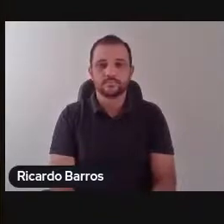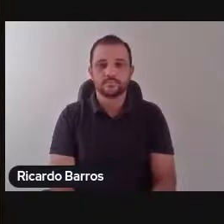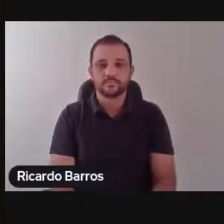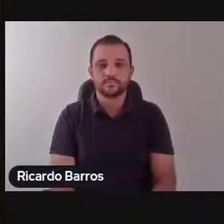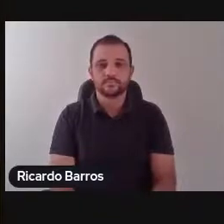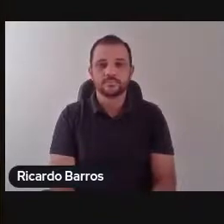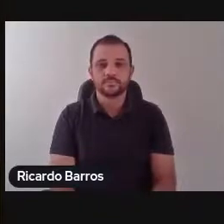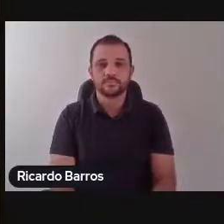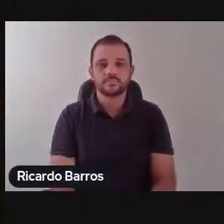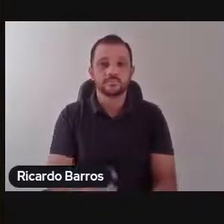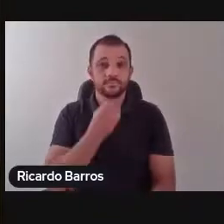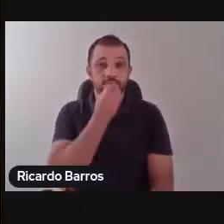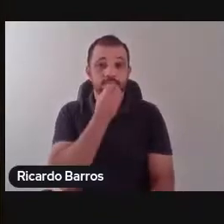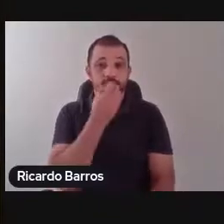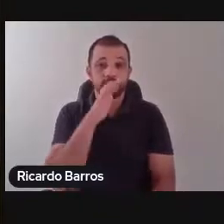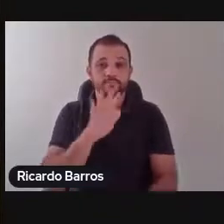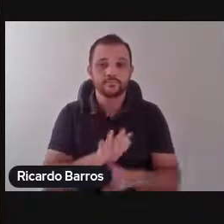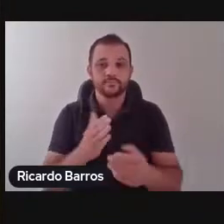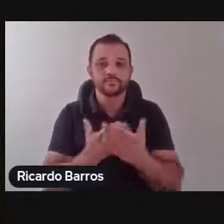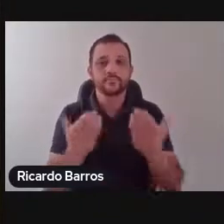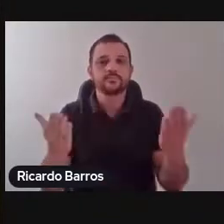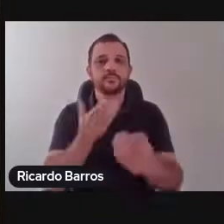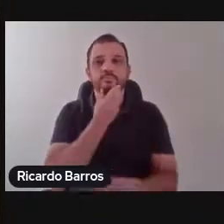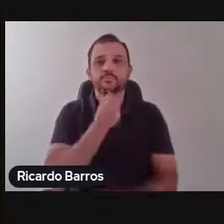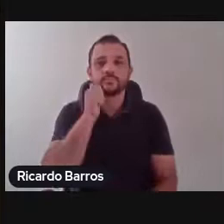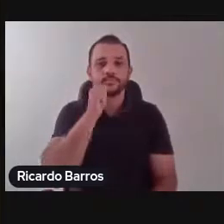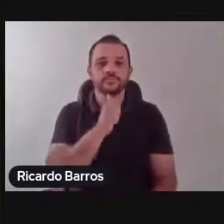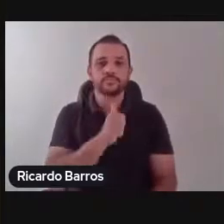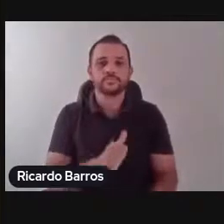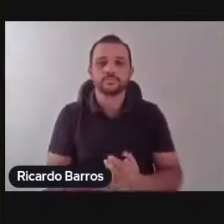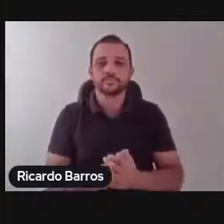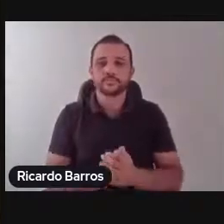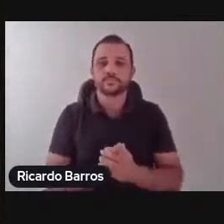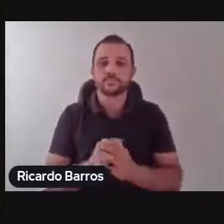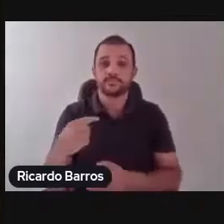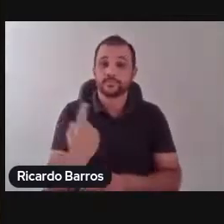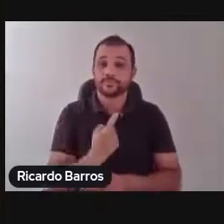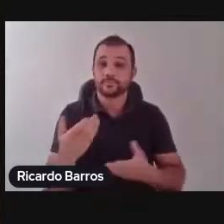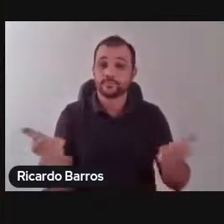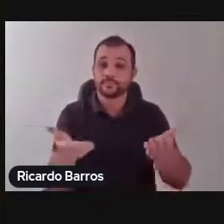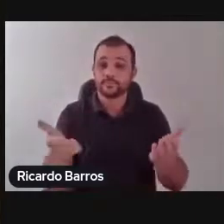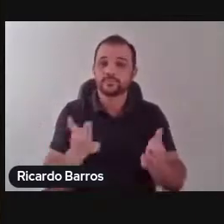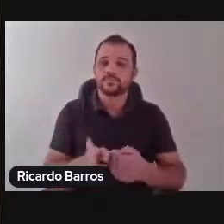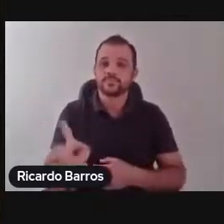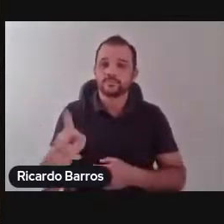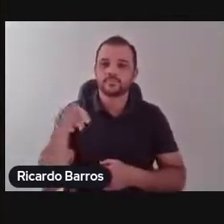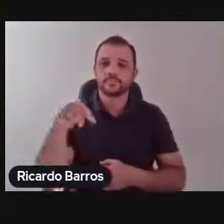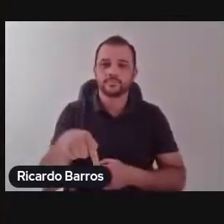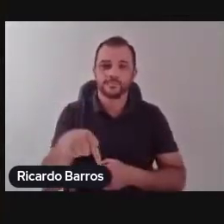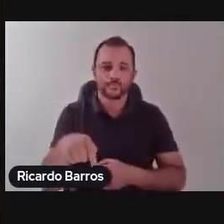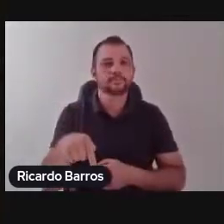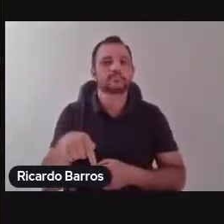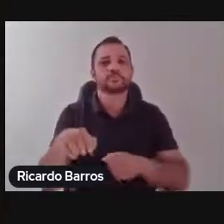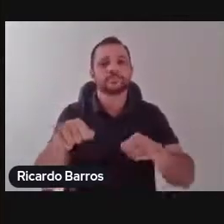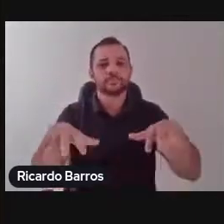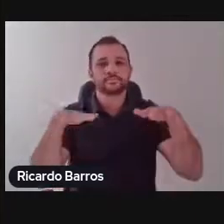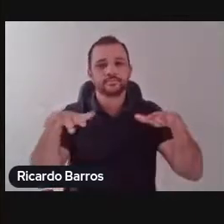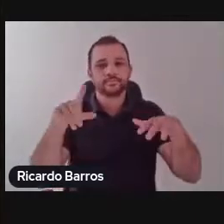Boa tarde a todas e todos. Vamos dar continuidade ao nosso café internacional,